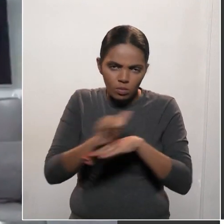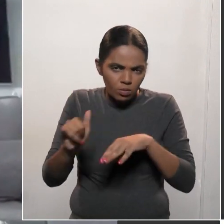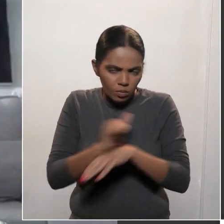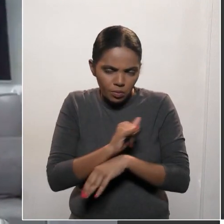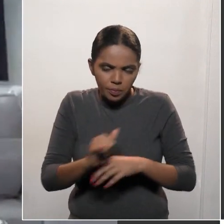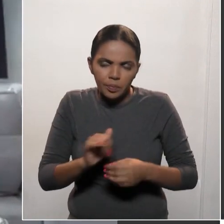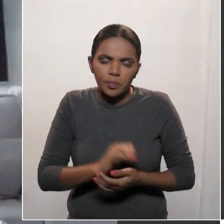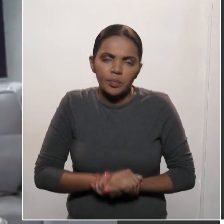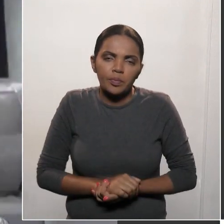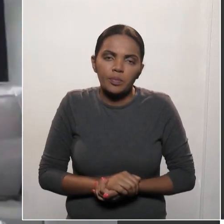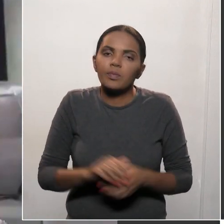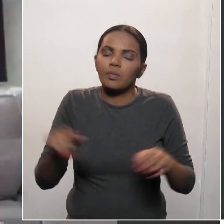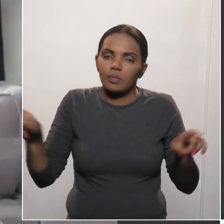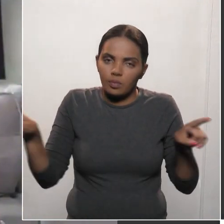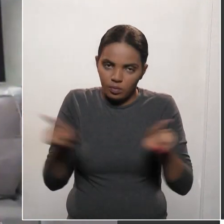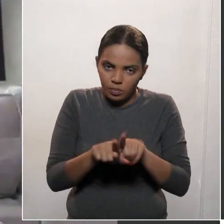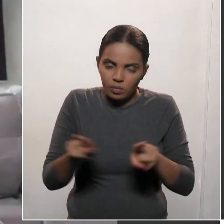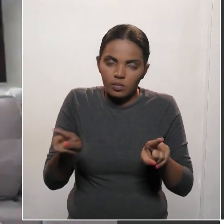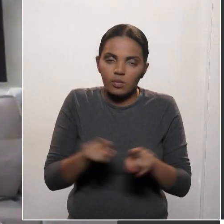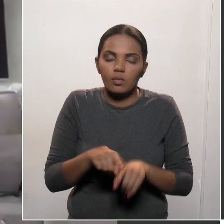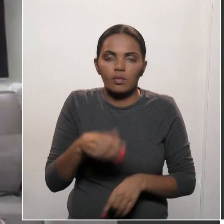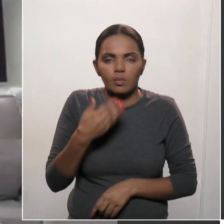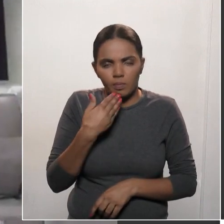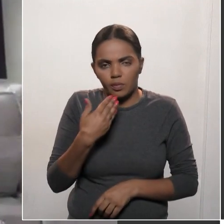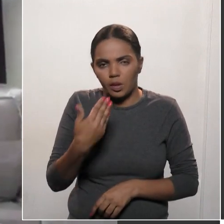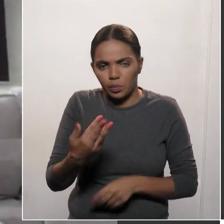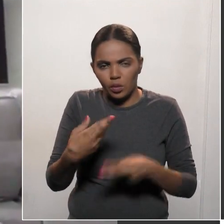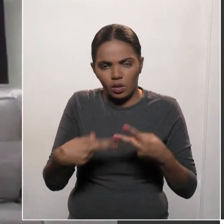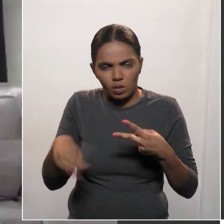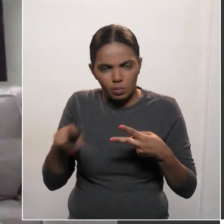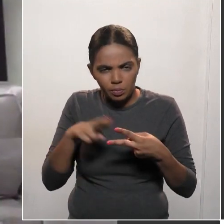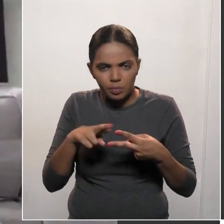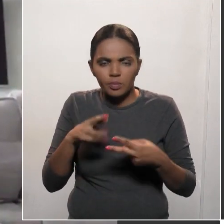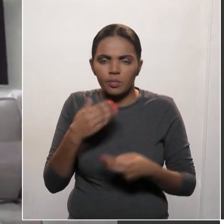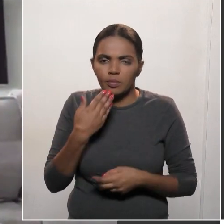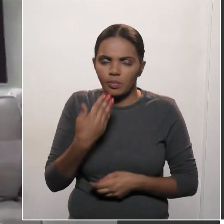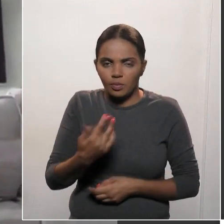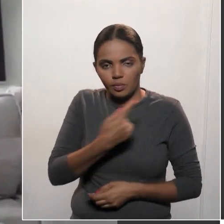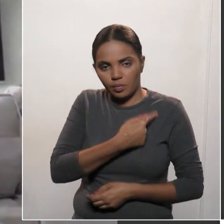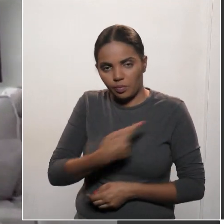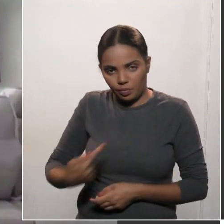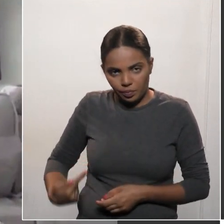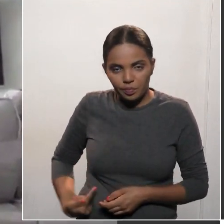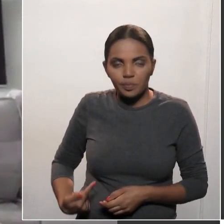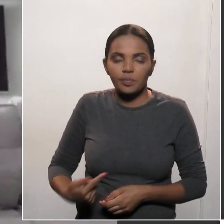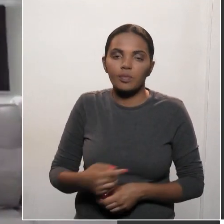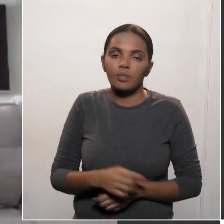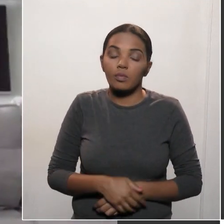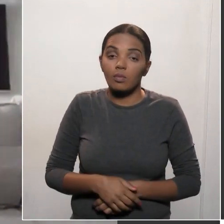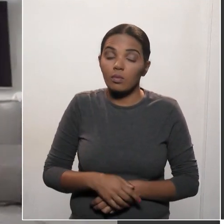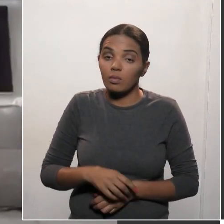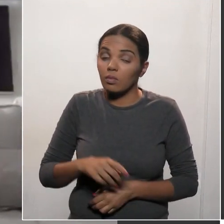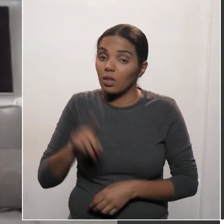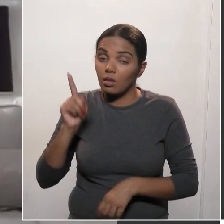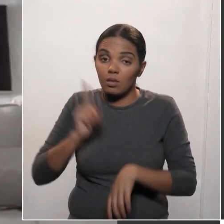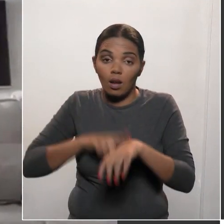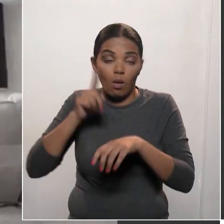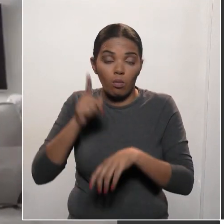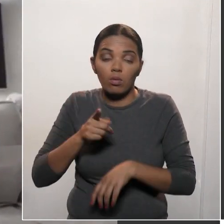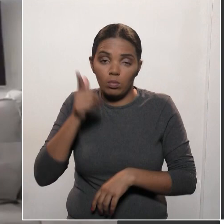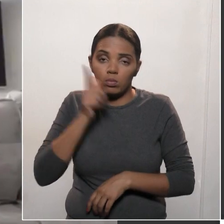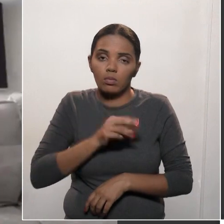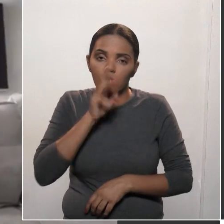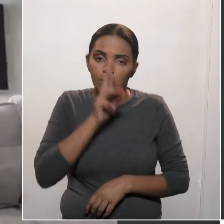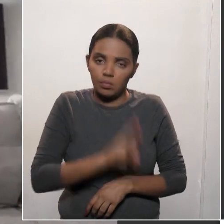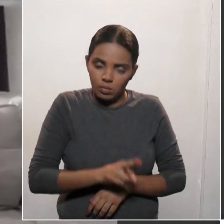possível. Também entrei com requerimento pedindo ao governador do estado e vi que prontamente já fui atendida